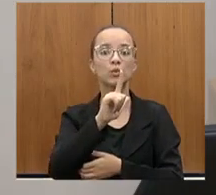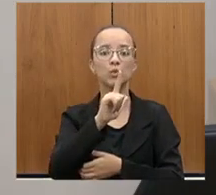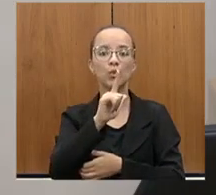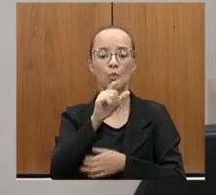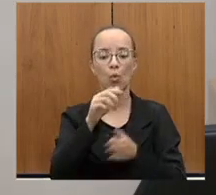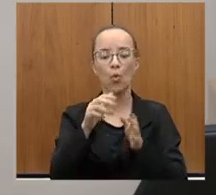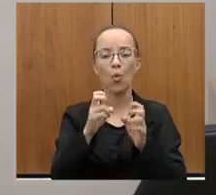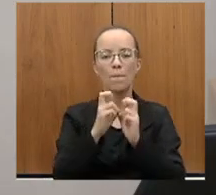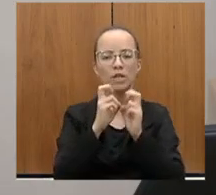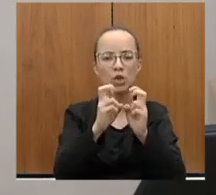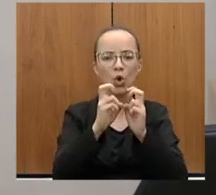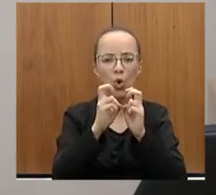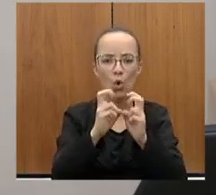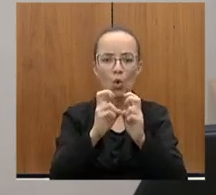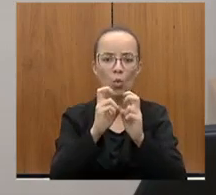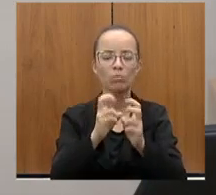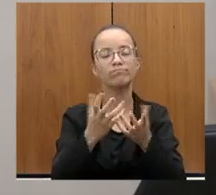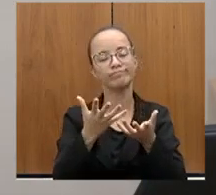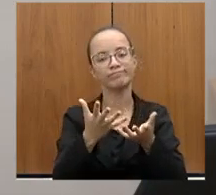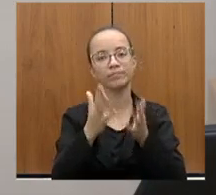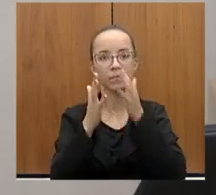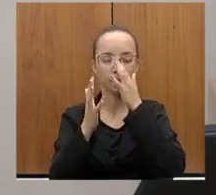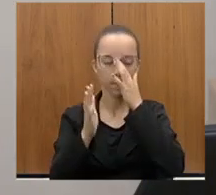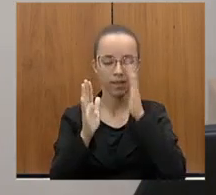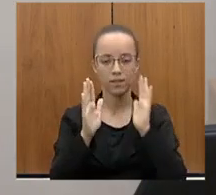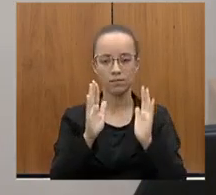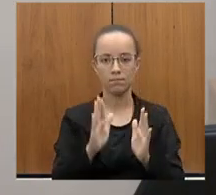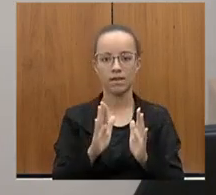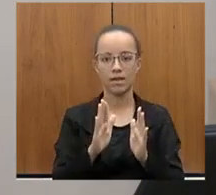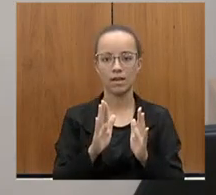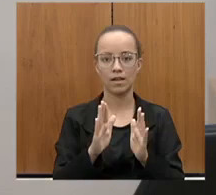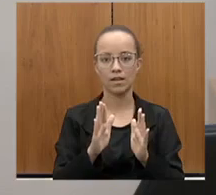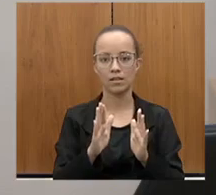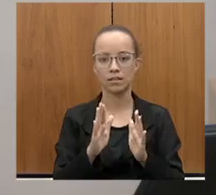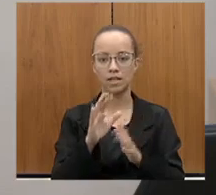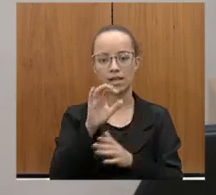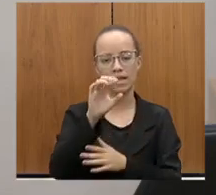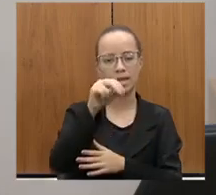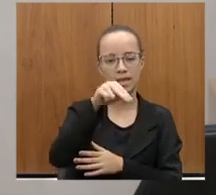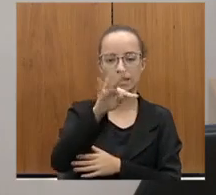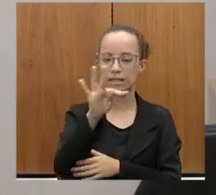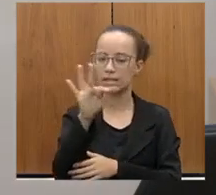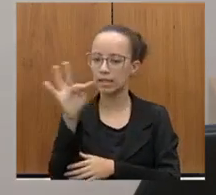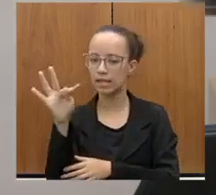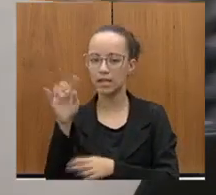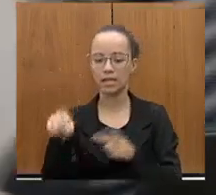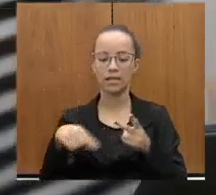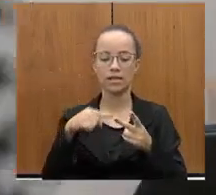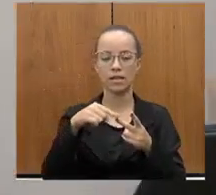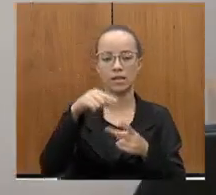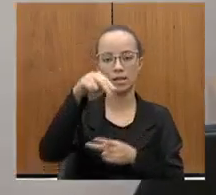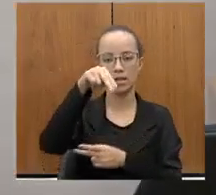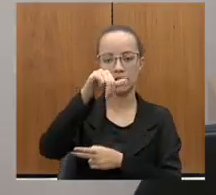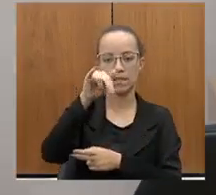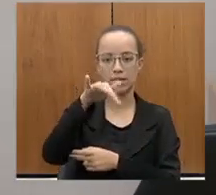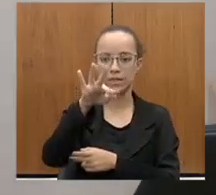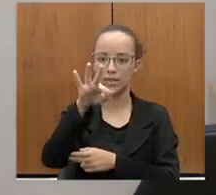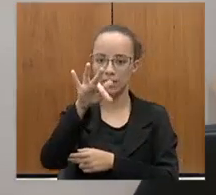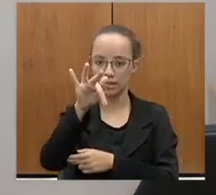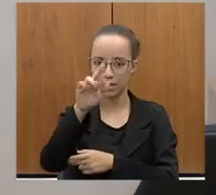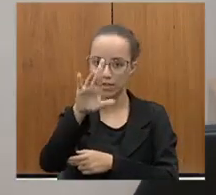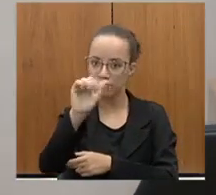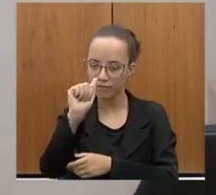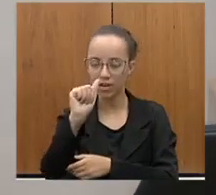acabou que tanto o Tribunal de Contas da União como a NTT e a própria MINFRA, Ministério da